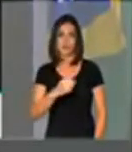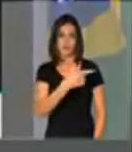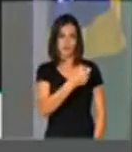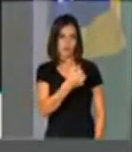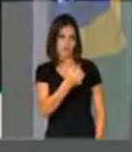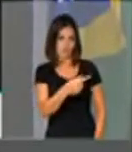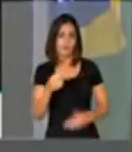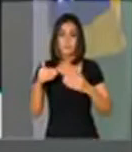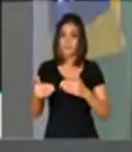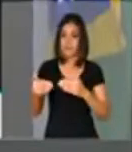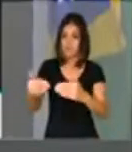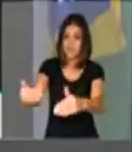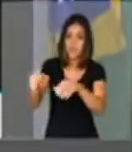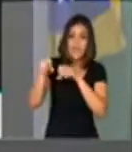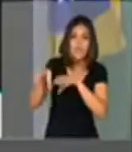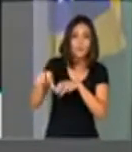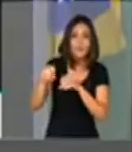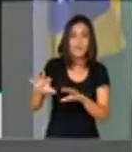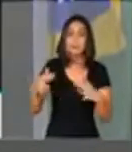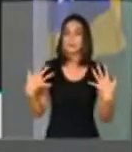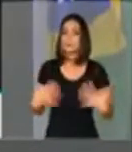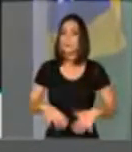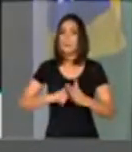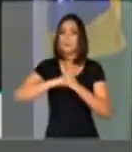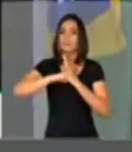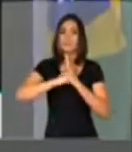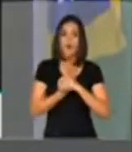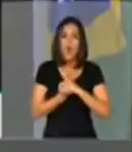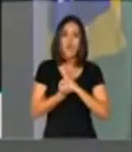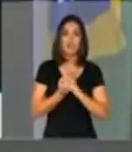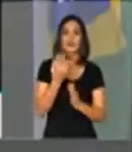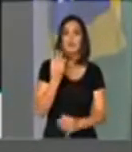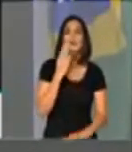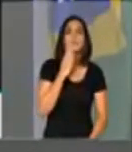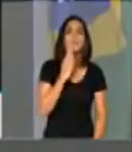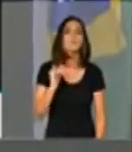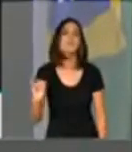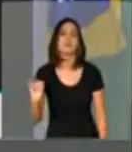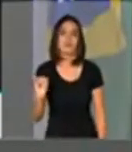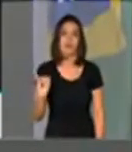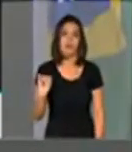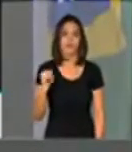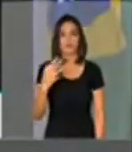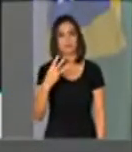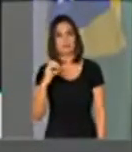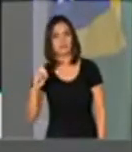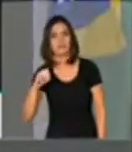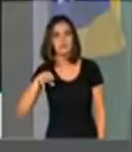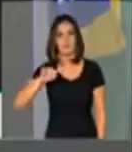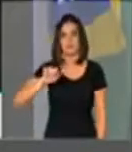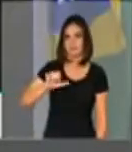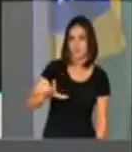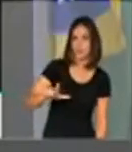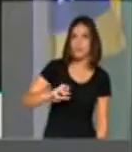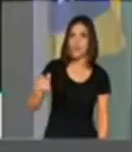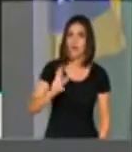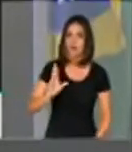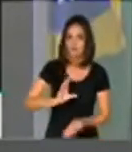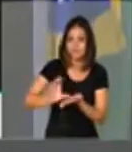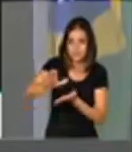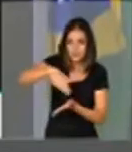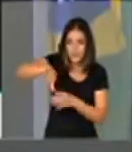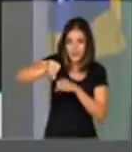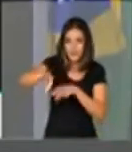Ministério da Educação sofre bloqueio de 4 bilhões e 300 mil reais no